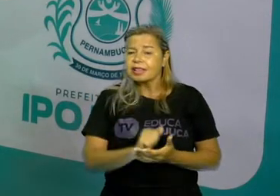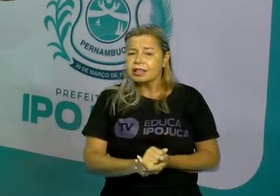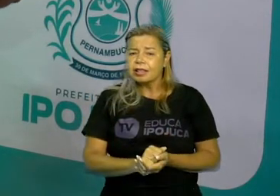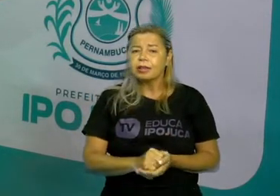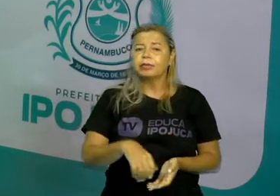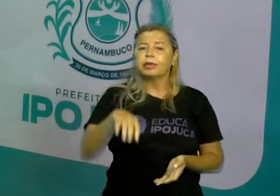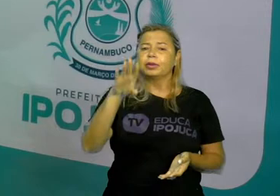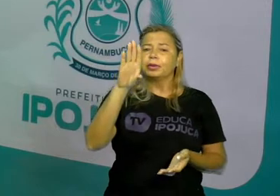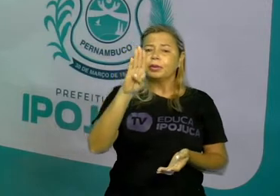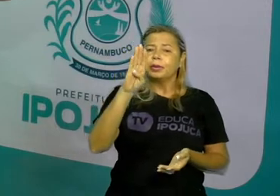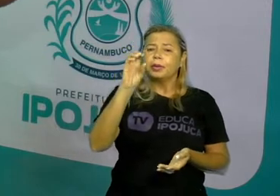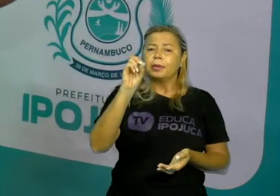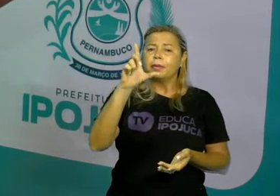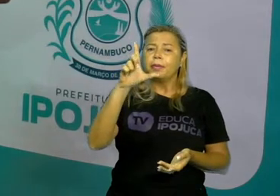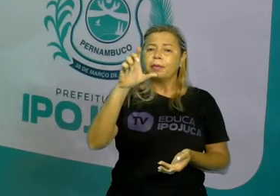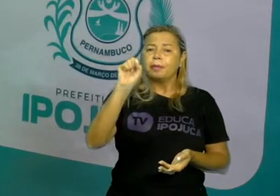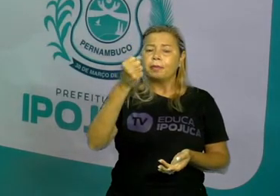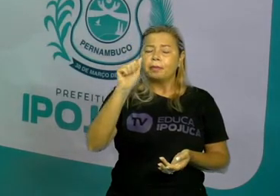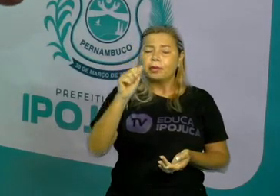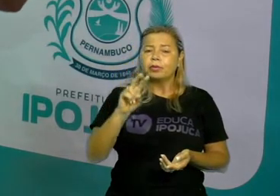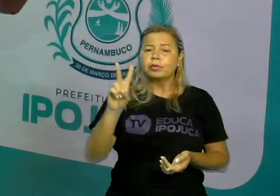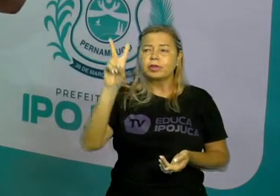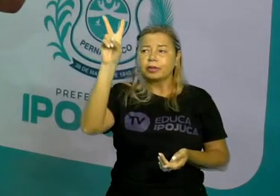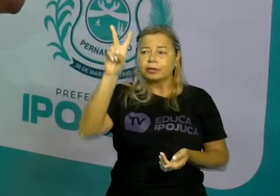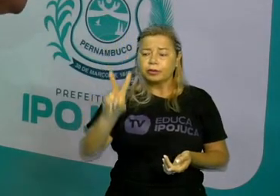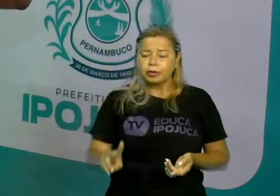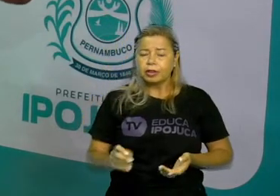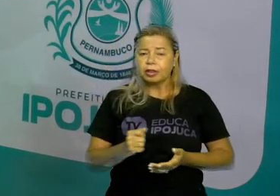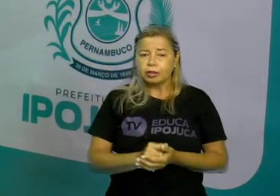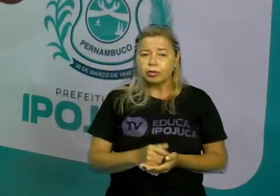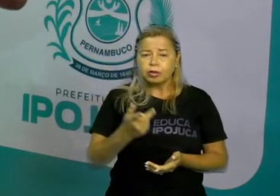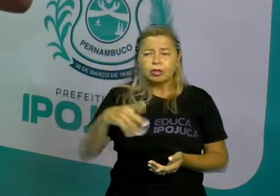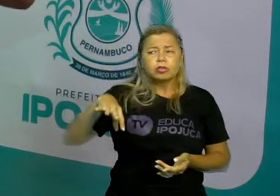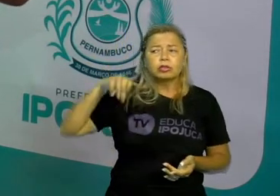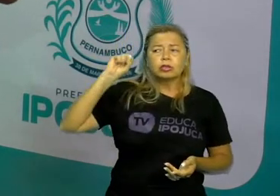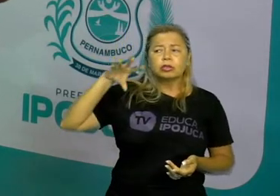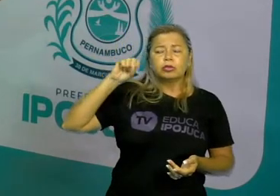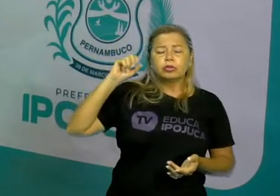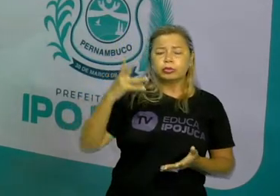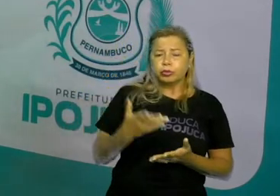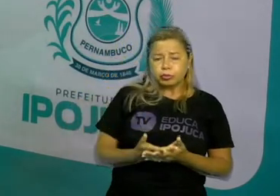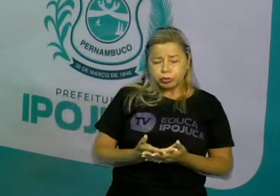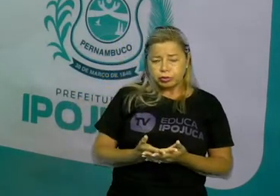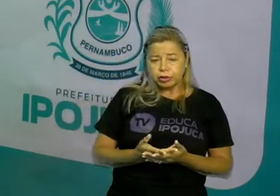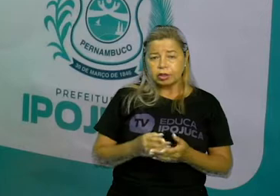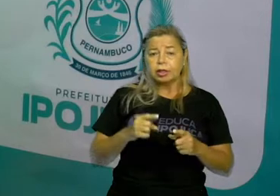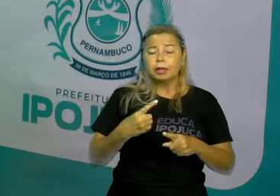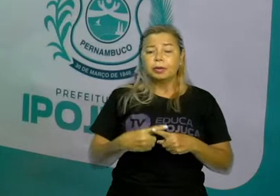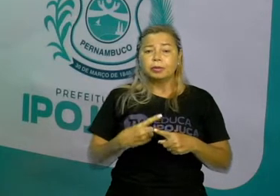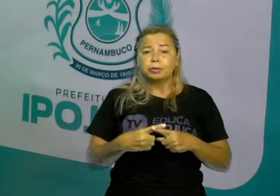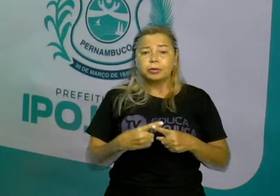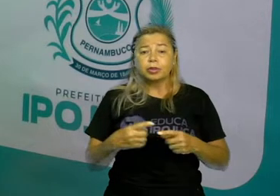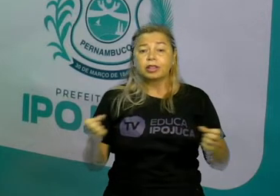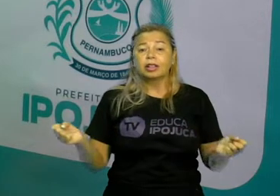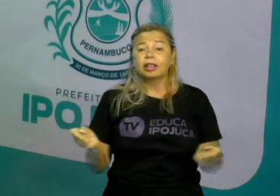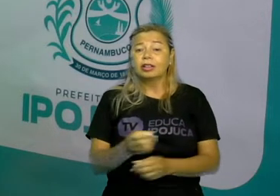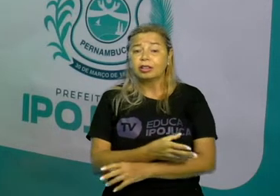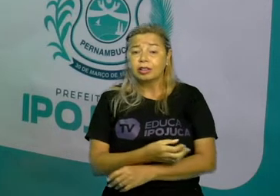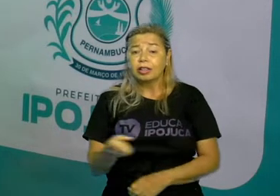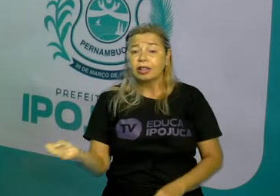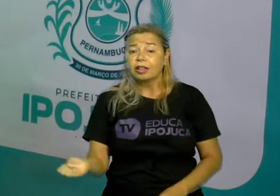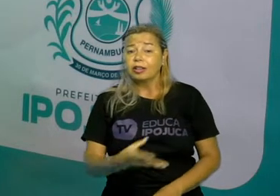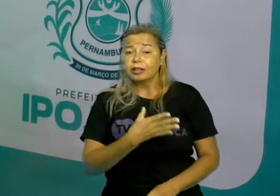Bolsa de valores em alta, em baixa, o mercado financeiro e tudo mais. Essa é a nova fase do capitalismo.